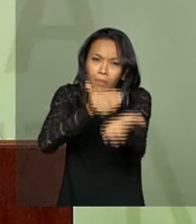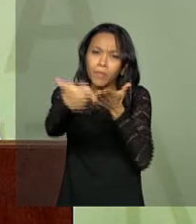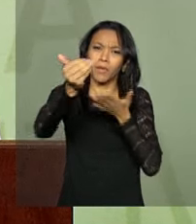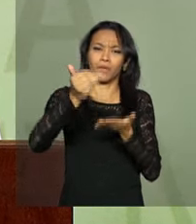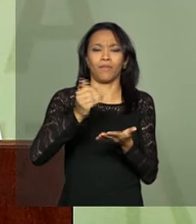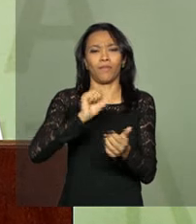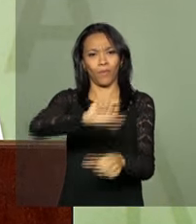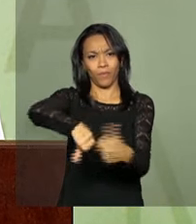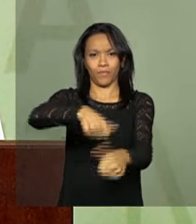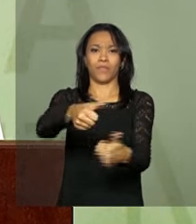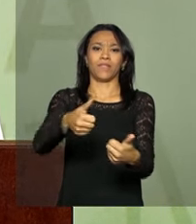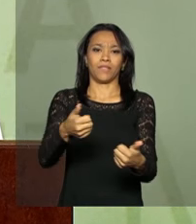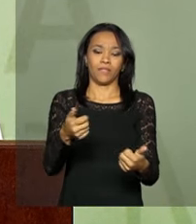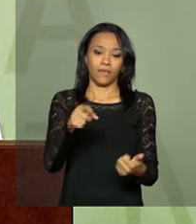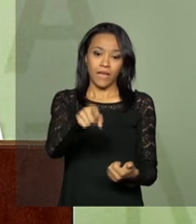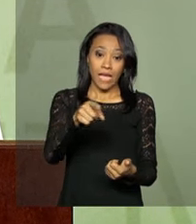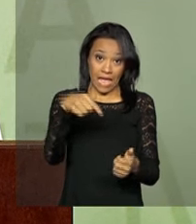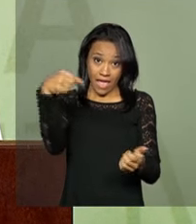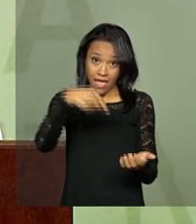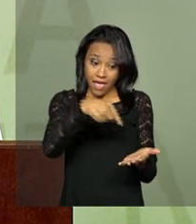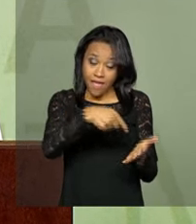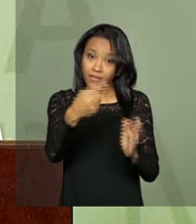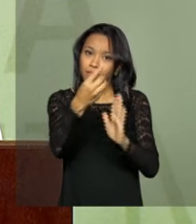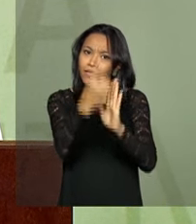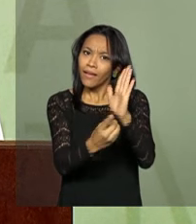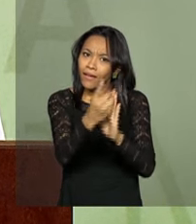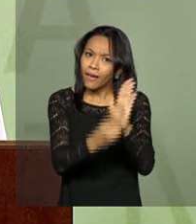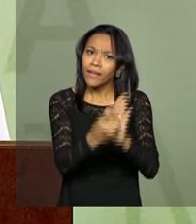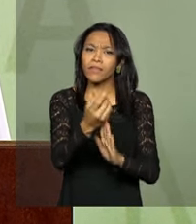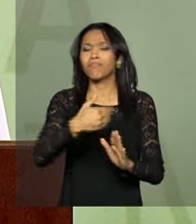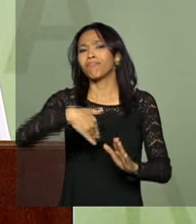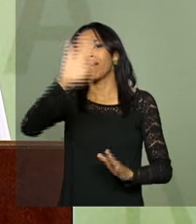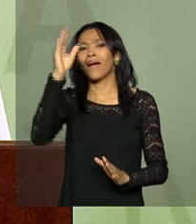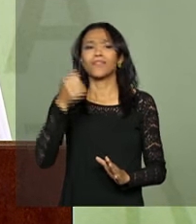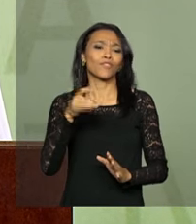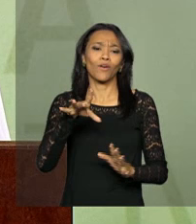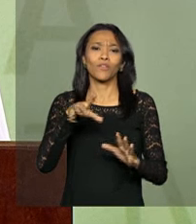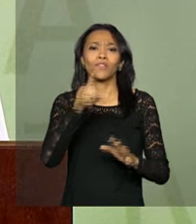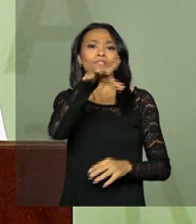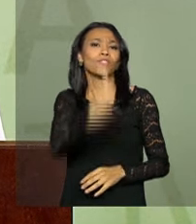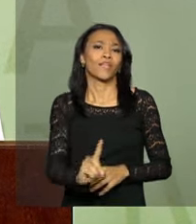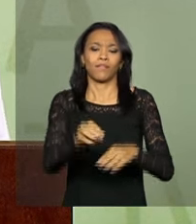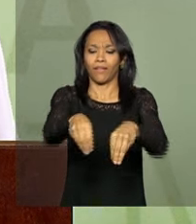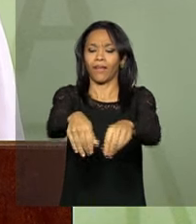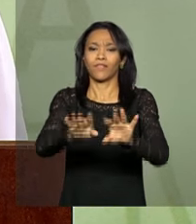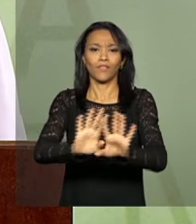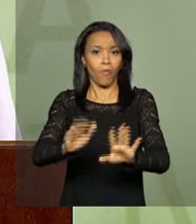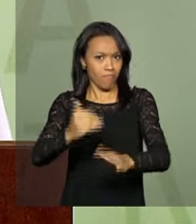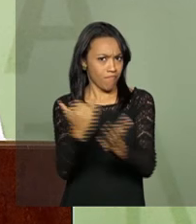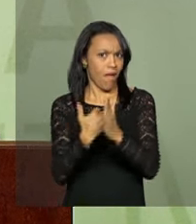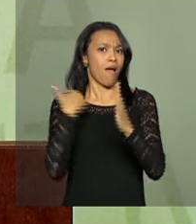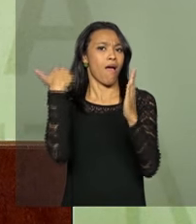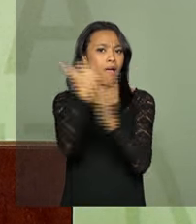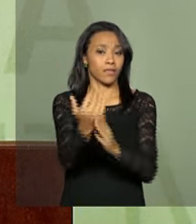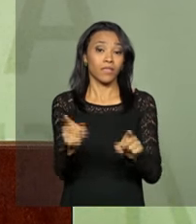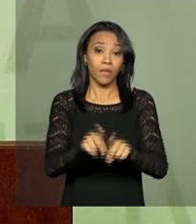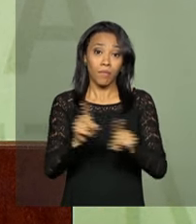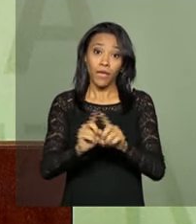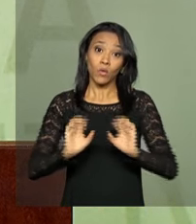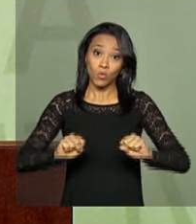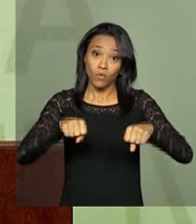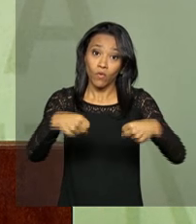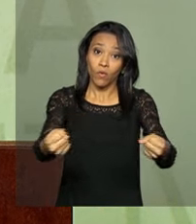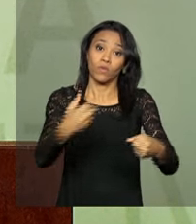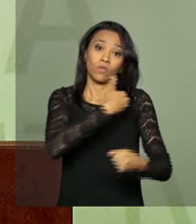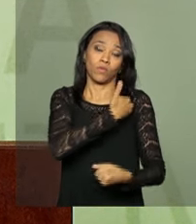Esses decretos representam mais que o acesso à terra. Representam também o esforço do Estado